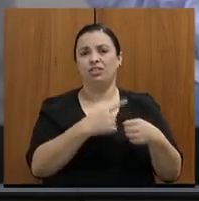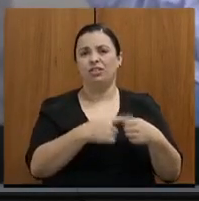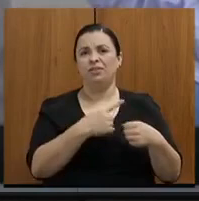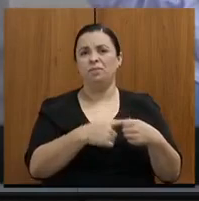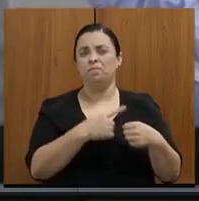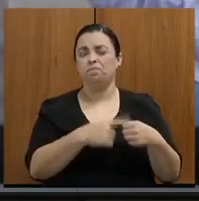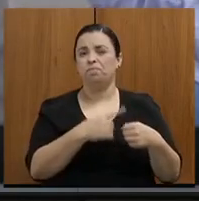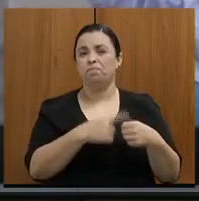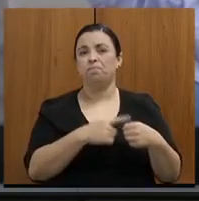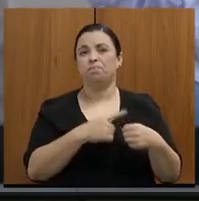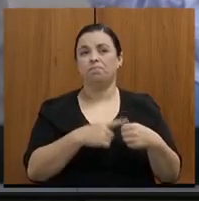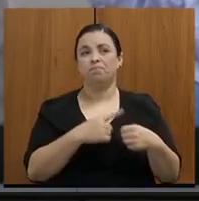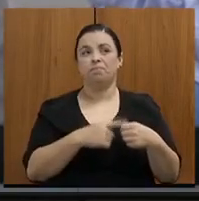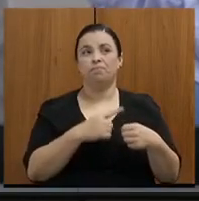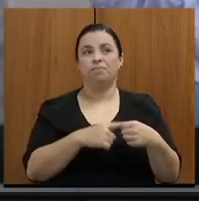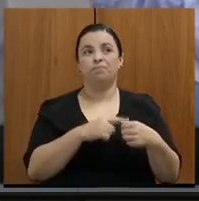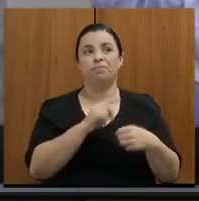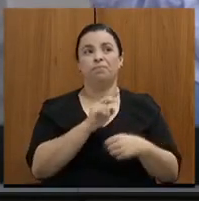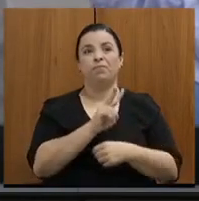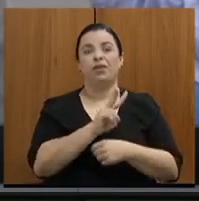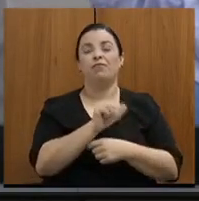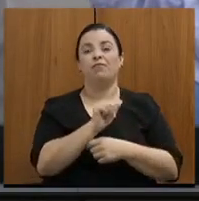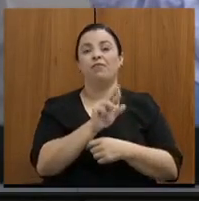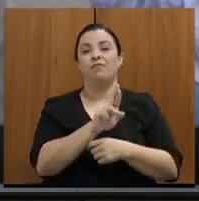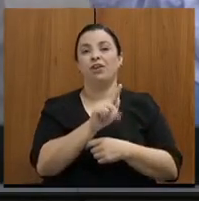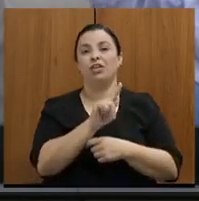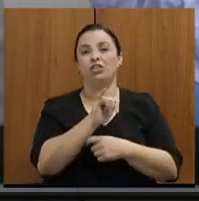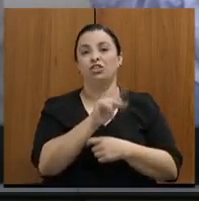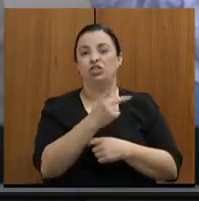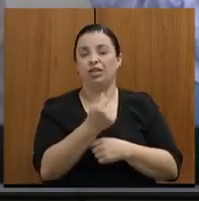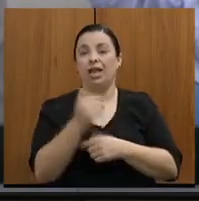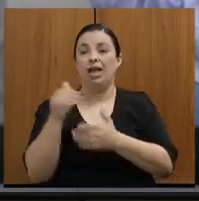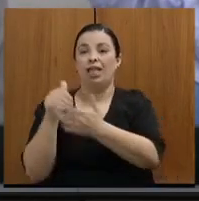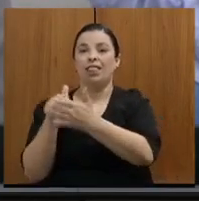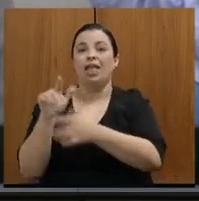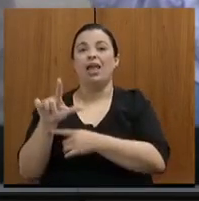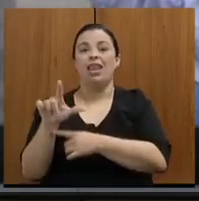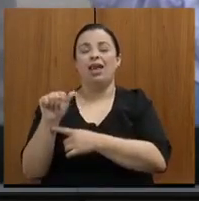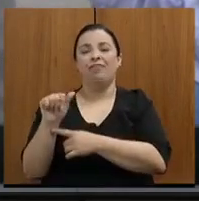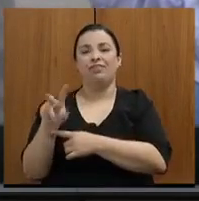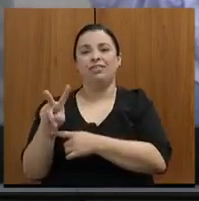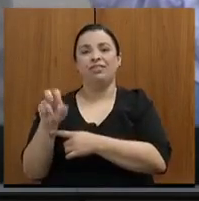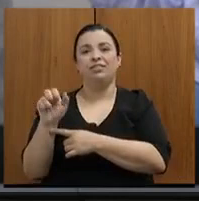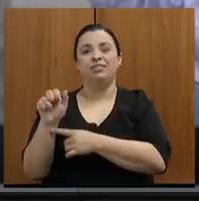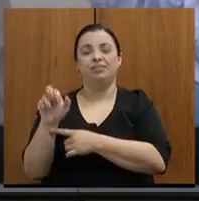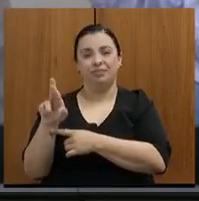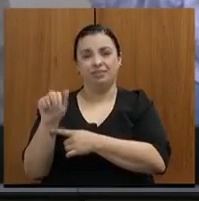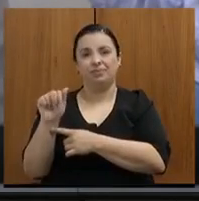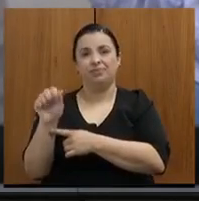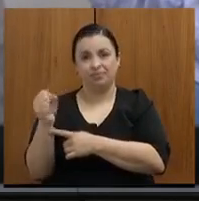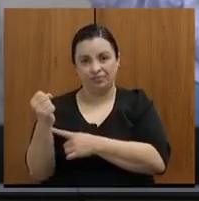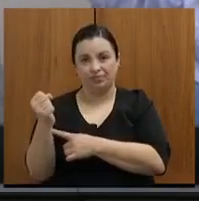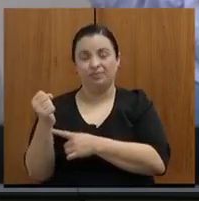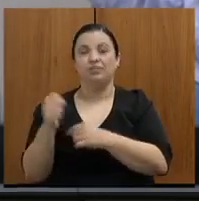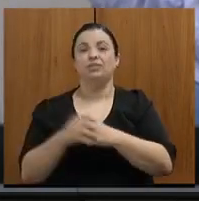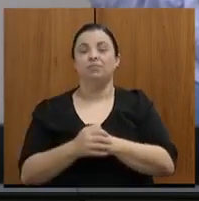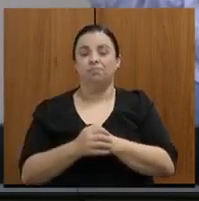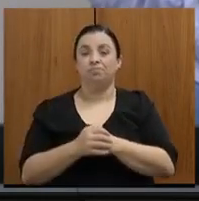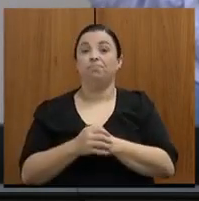-Mineira e queria destacar aqui o trabalho fundamental do secretário Marcato, já que